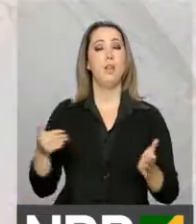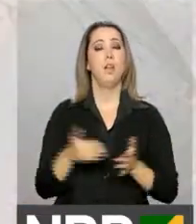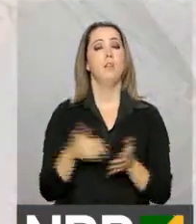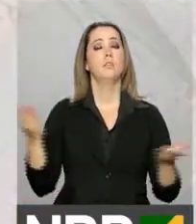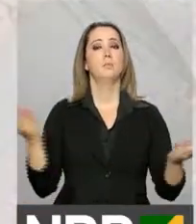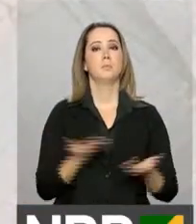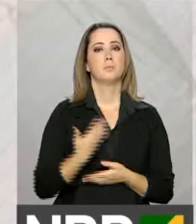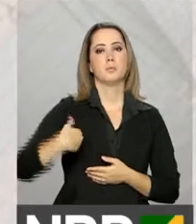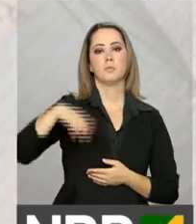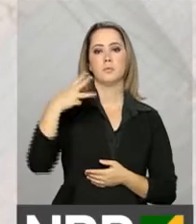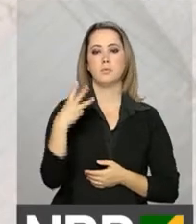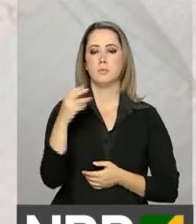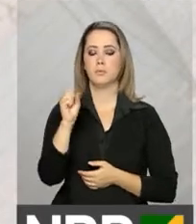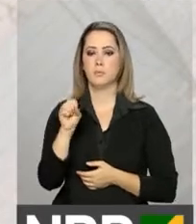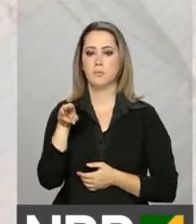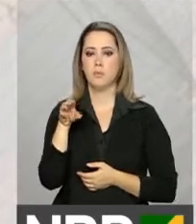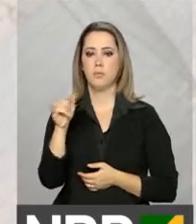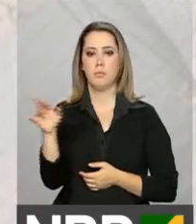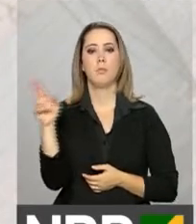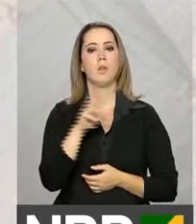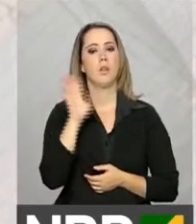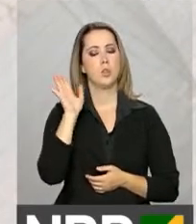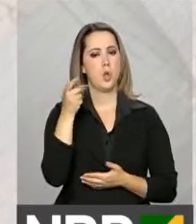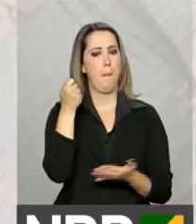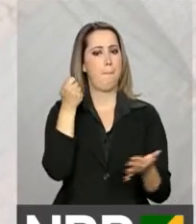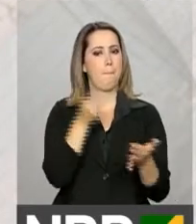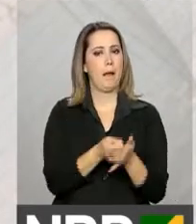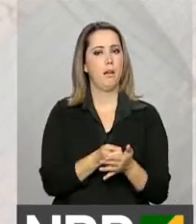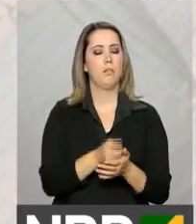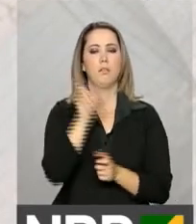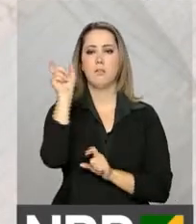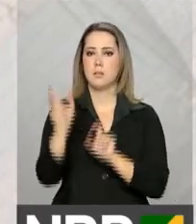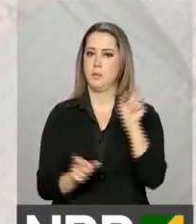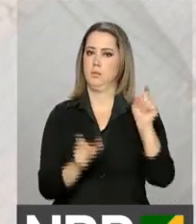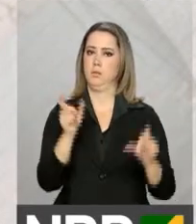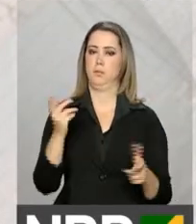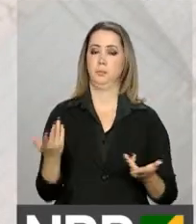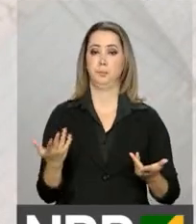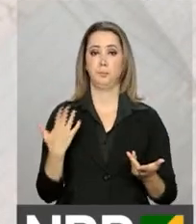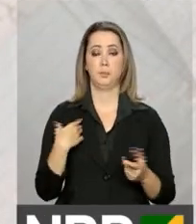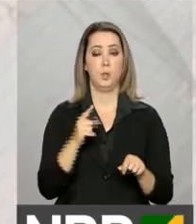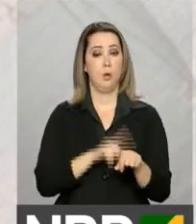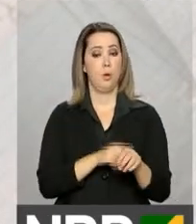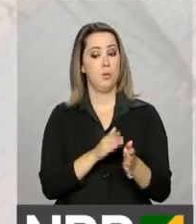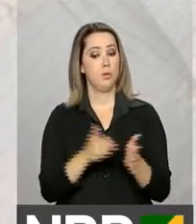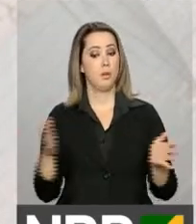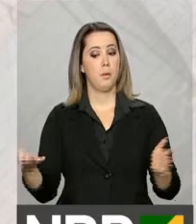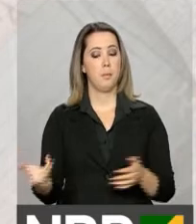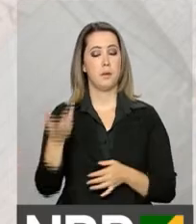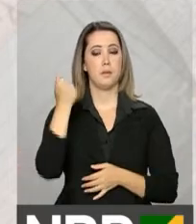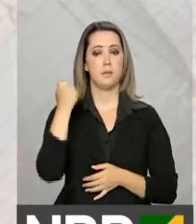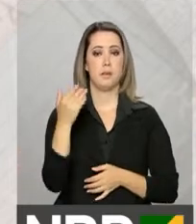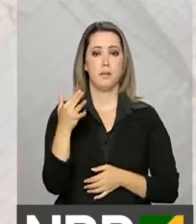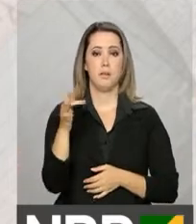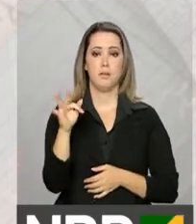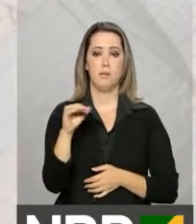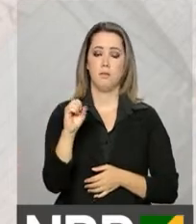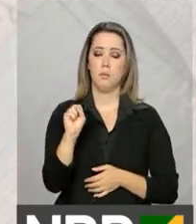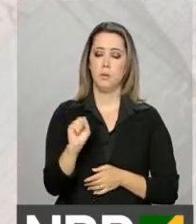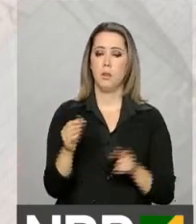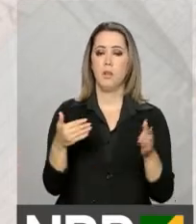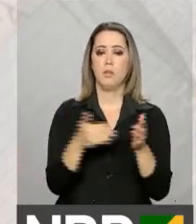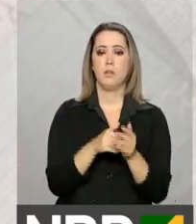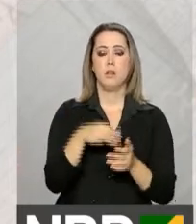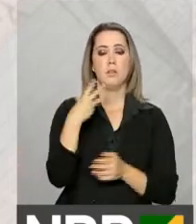mais de R$ 38 bilhões já foram pagos aos trabalhadores. O prazo para saque das contas inativas vai